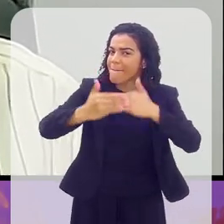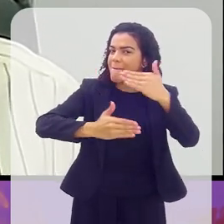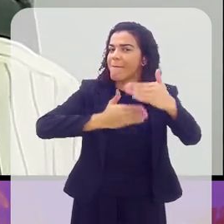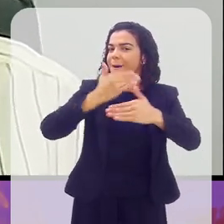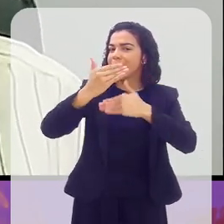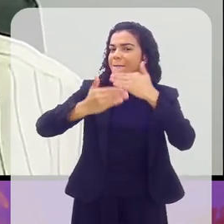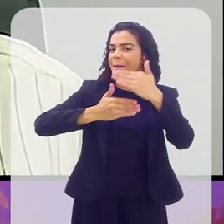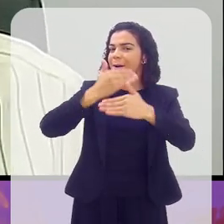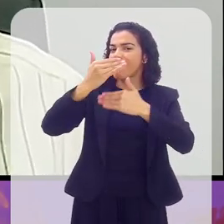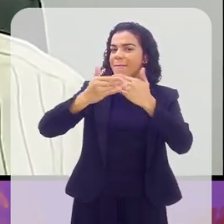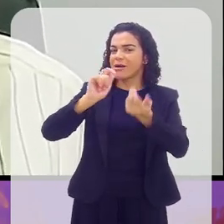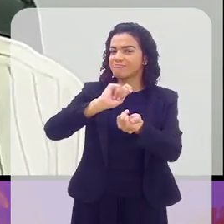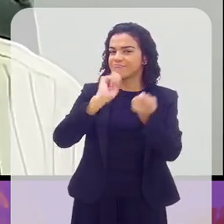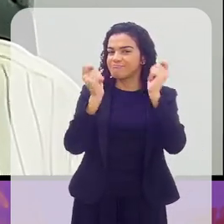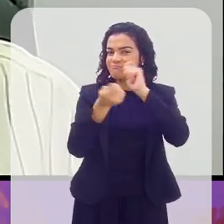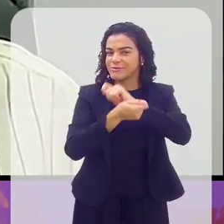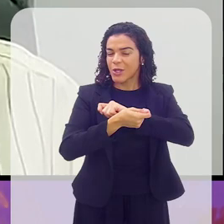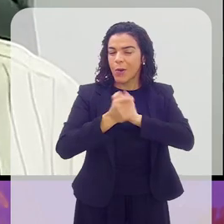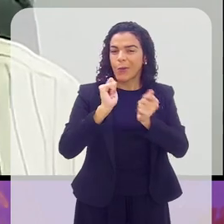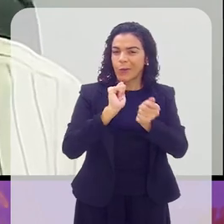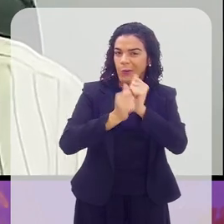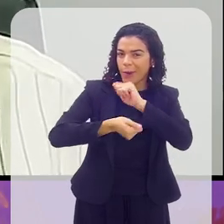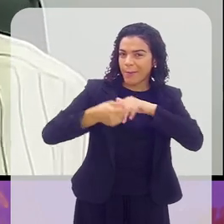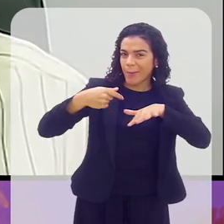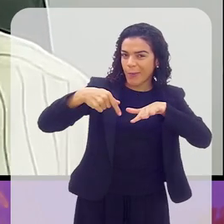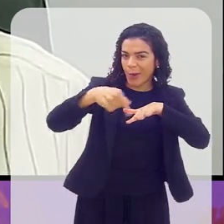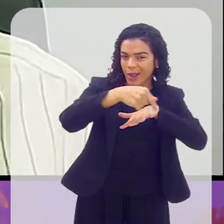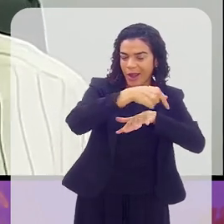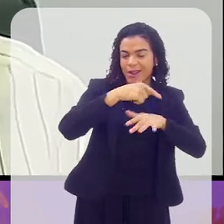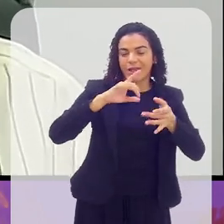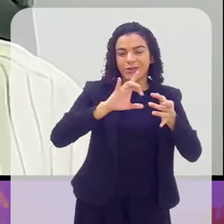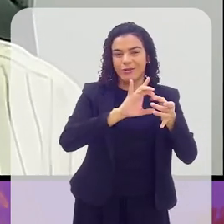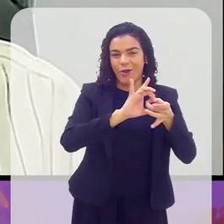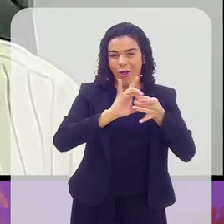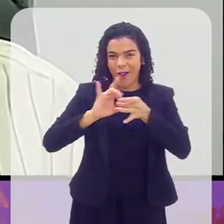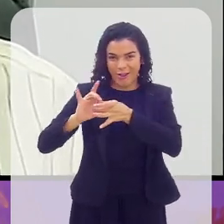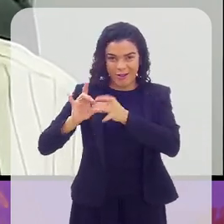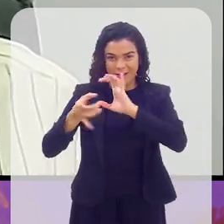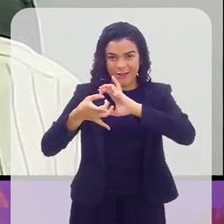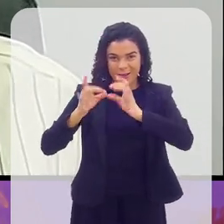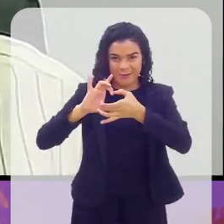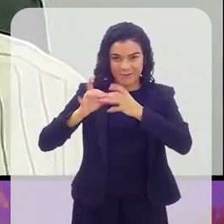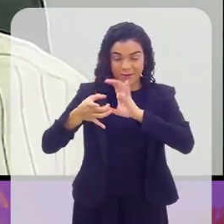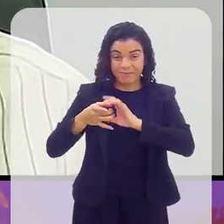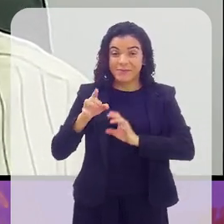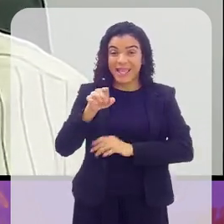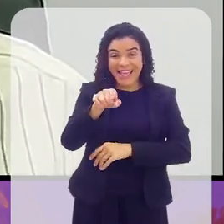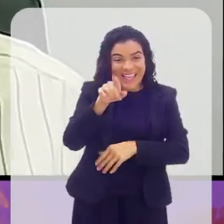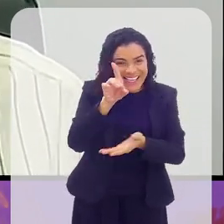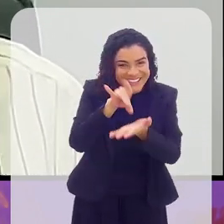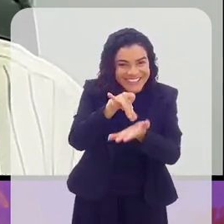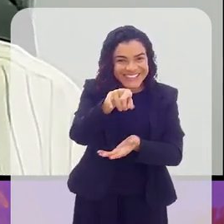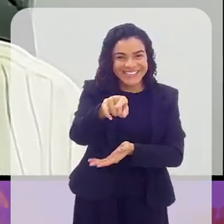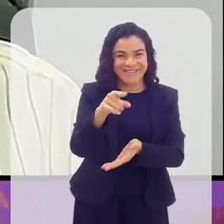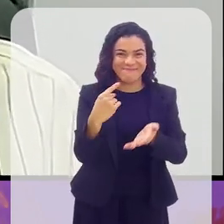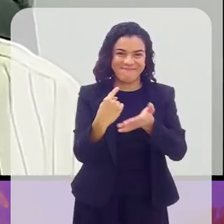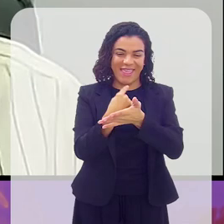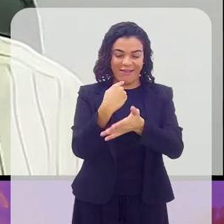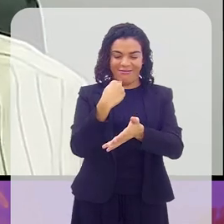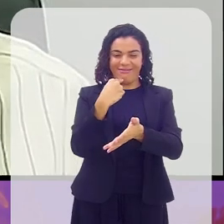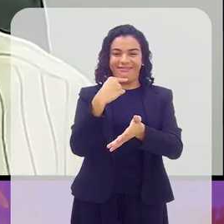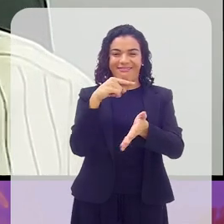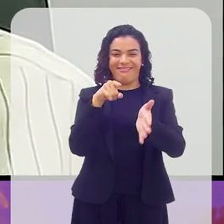para se tornar um esporte olímpico. Até porque é exatamente essa pergunta